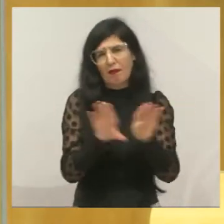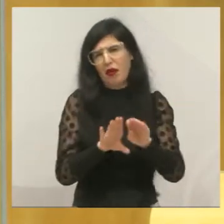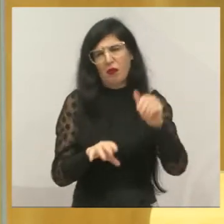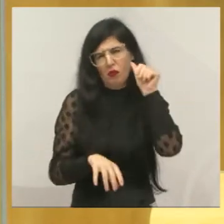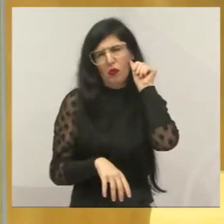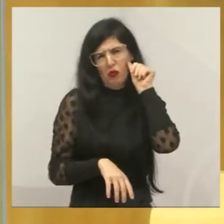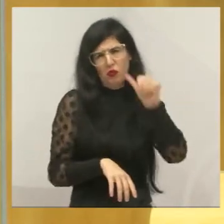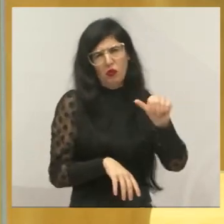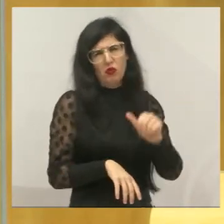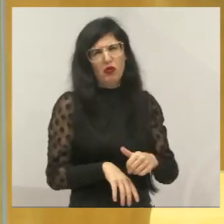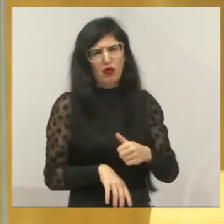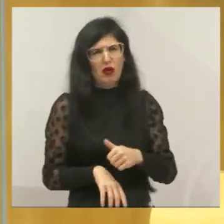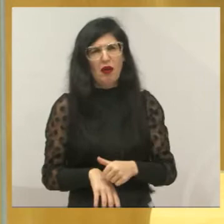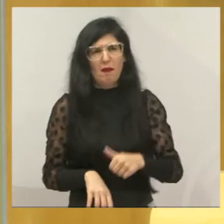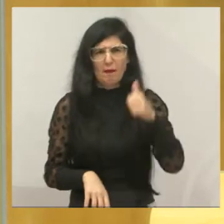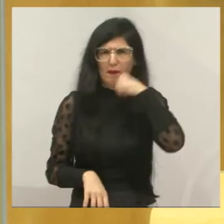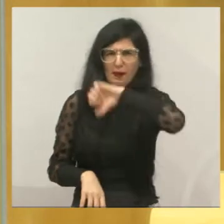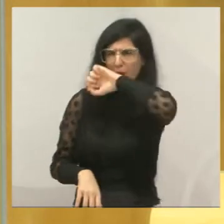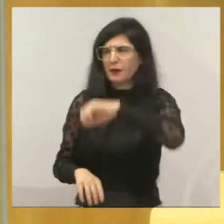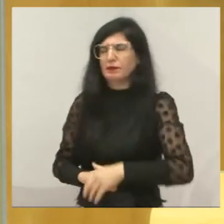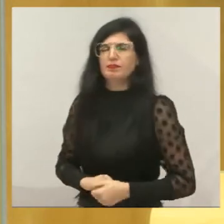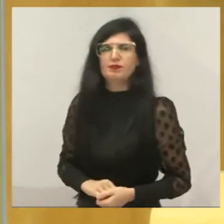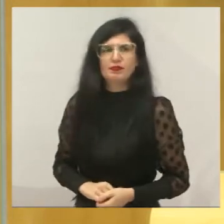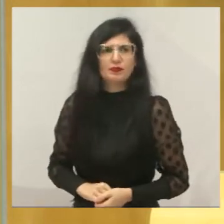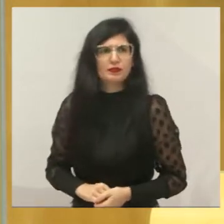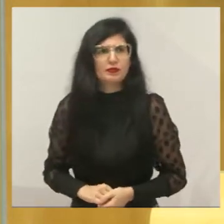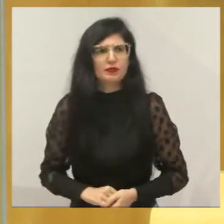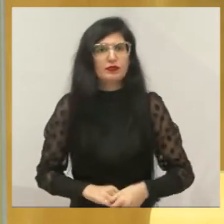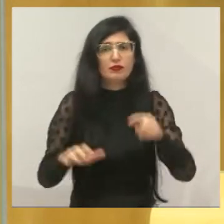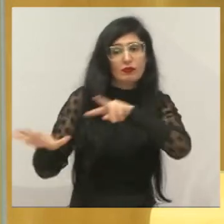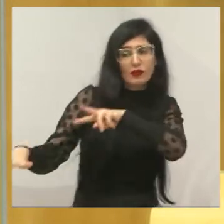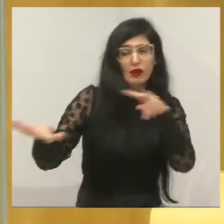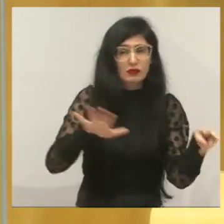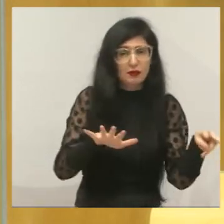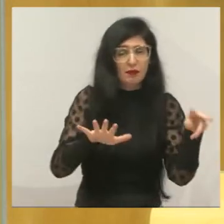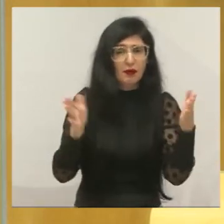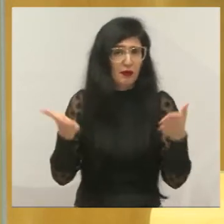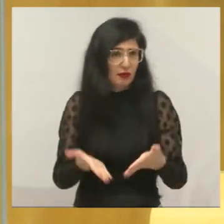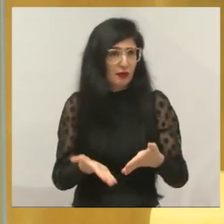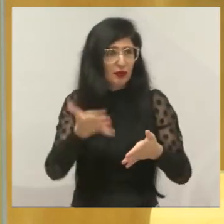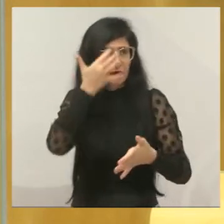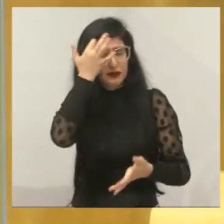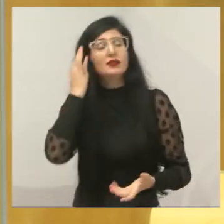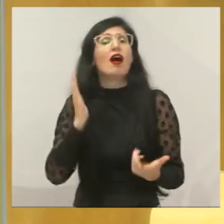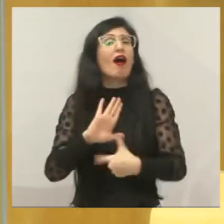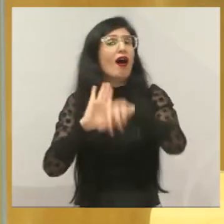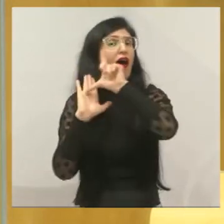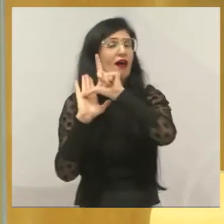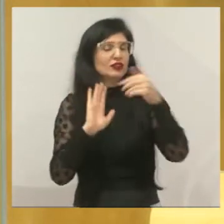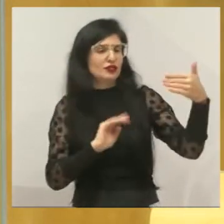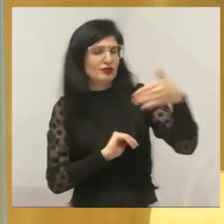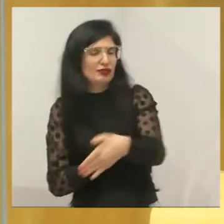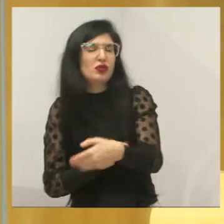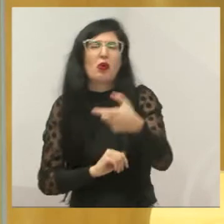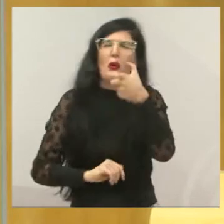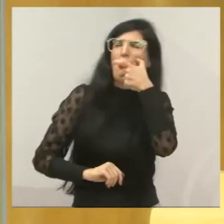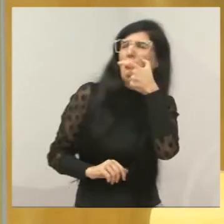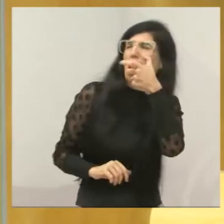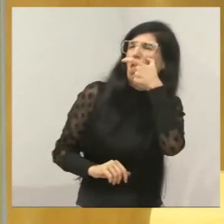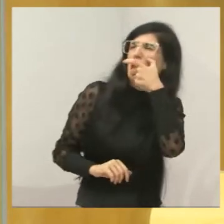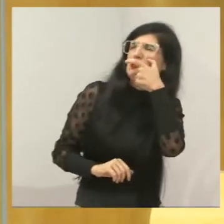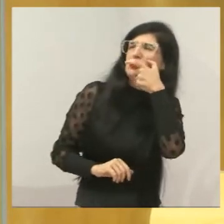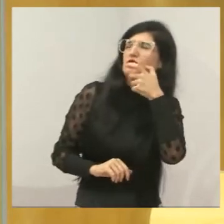Essa semana, hoje mesmo, antes de vir para cá, estava vendo a reportagem,